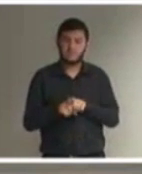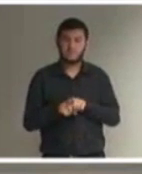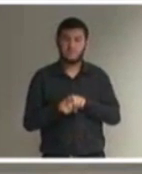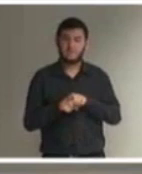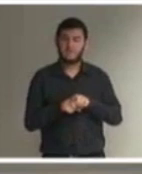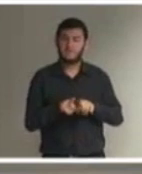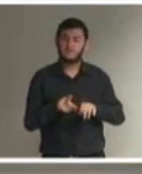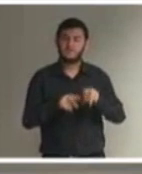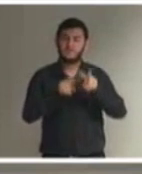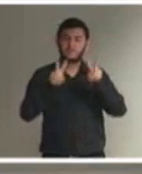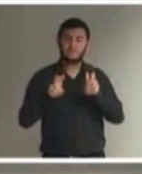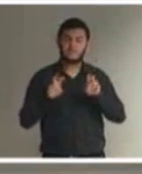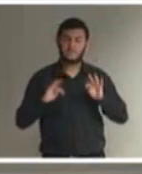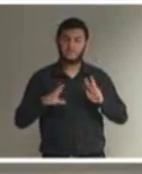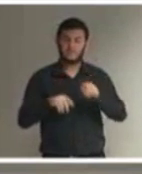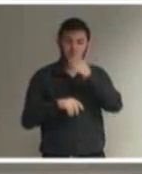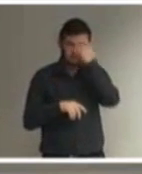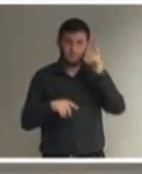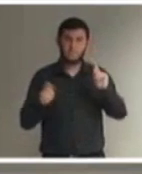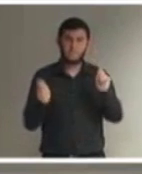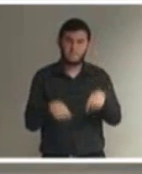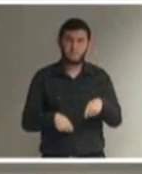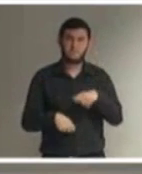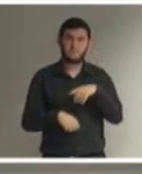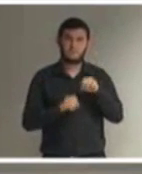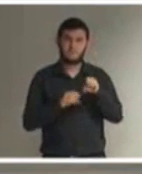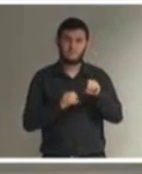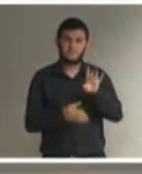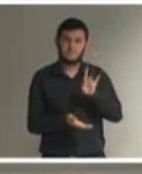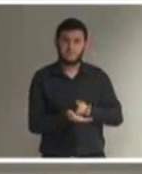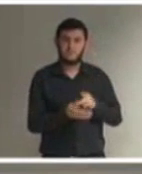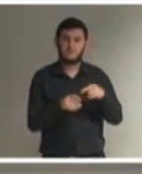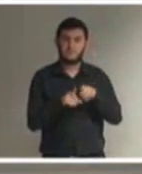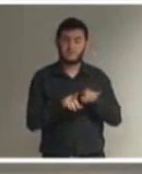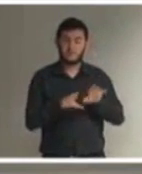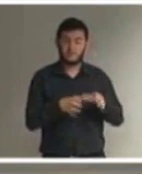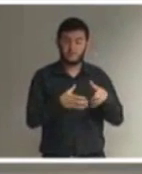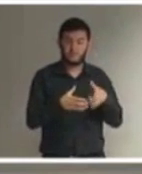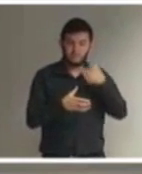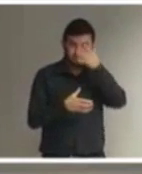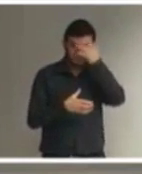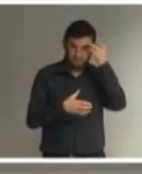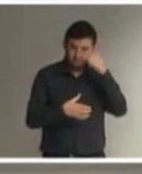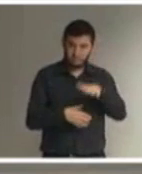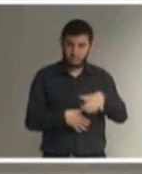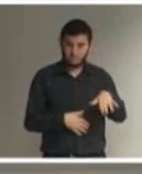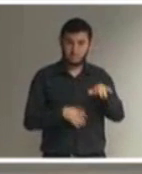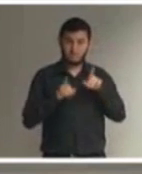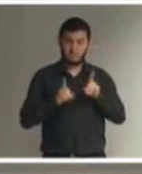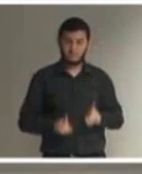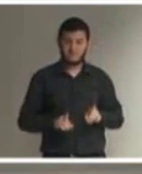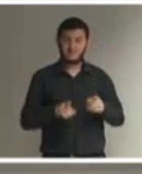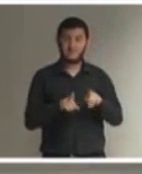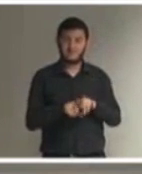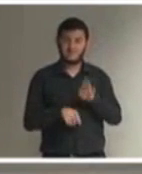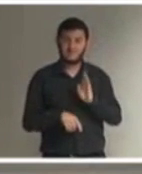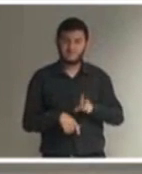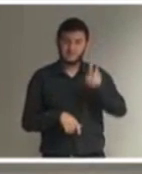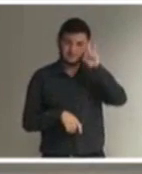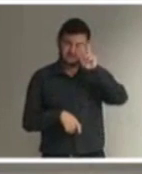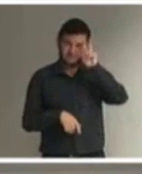direito à educação. E o grupo das pessoas com deficiência, historicamente, estiveram excluídos